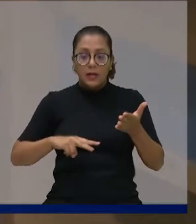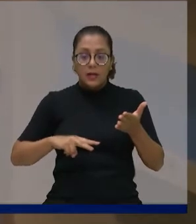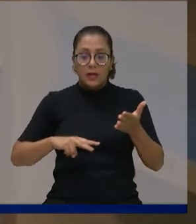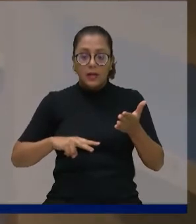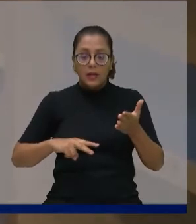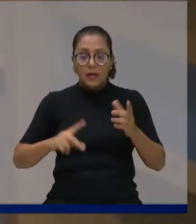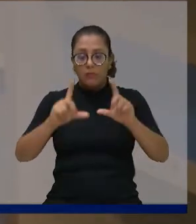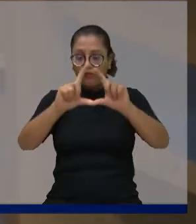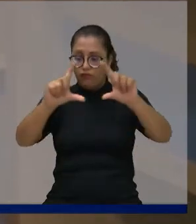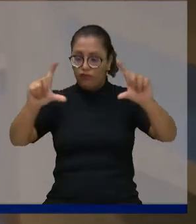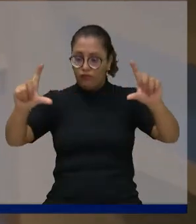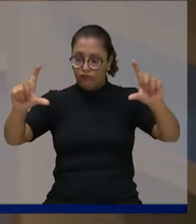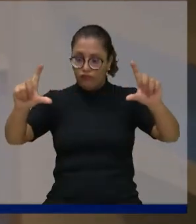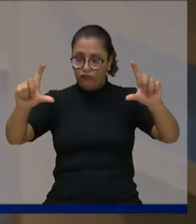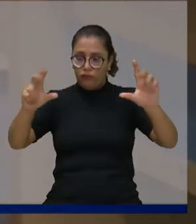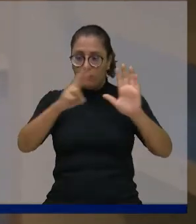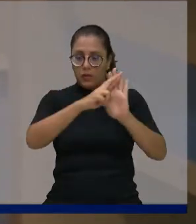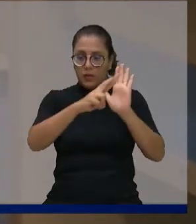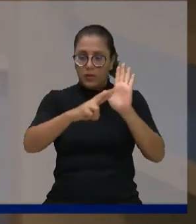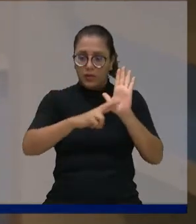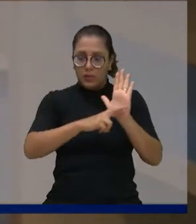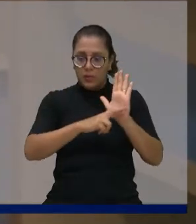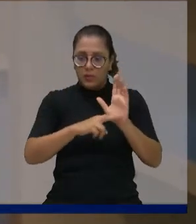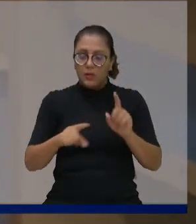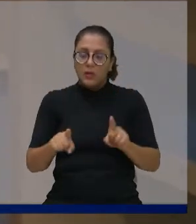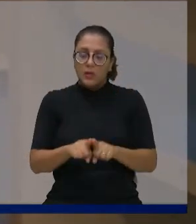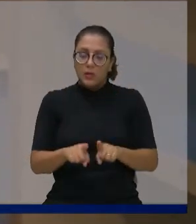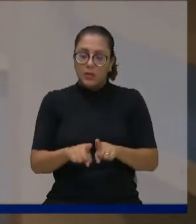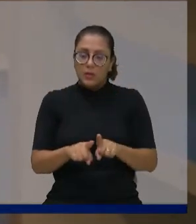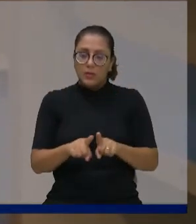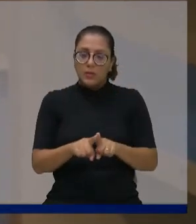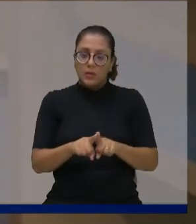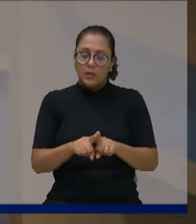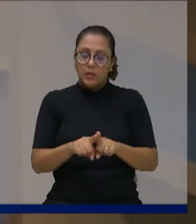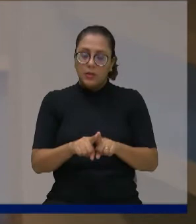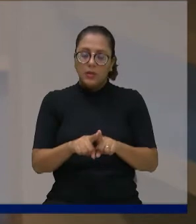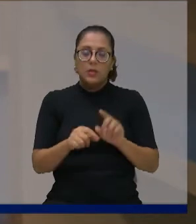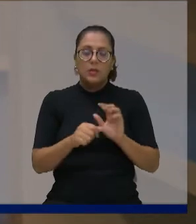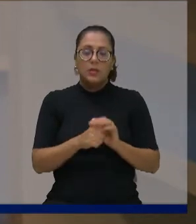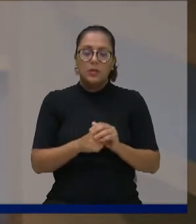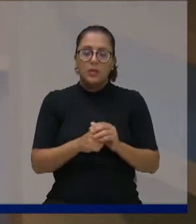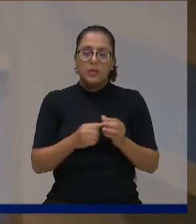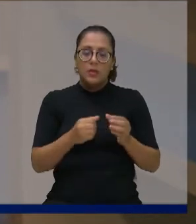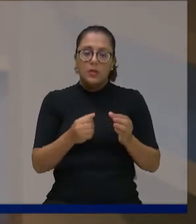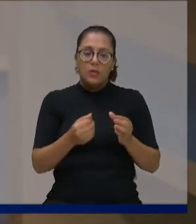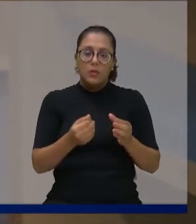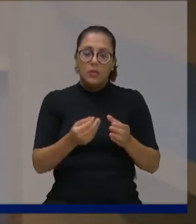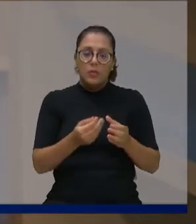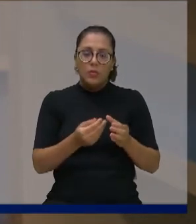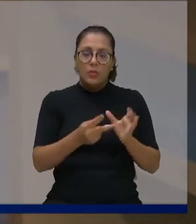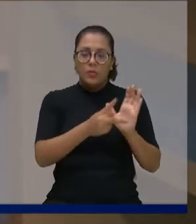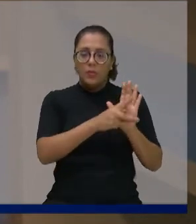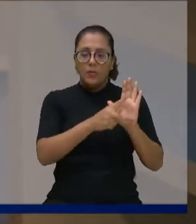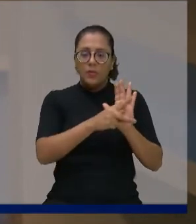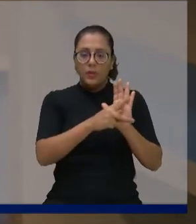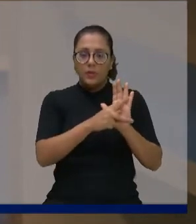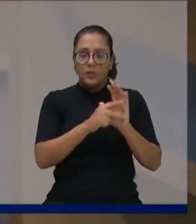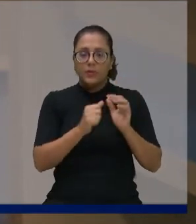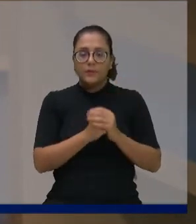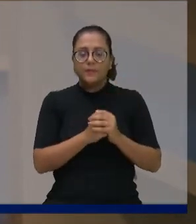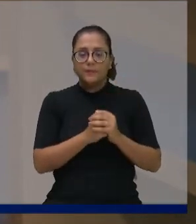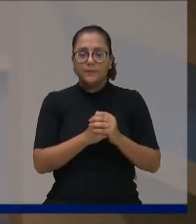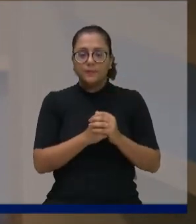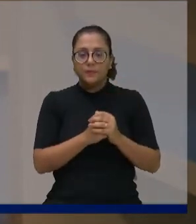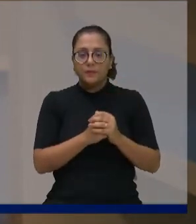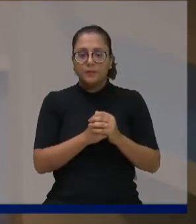projetos. Então, na mudança, deveria... Ainda consta no regimento essa questão. Mas eu queria...